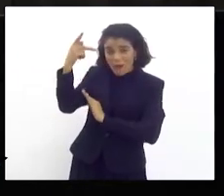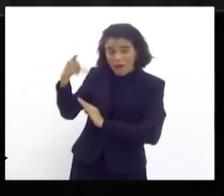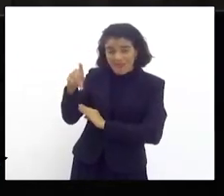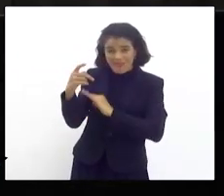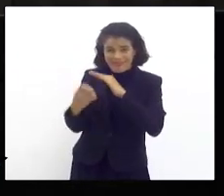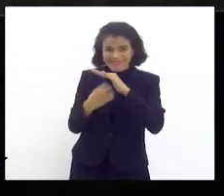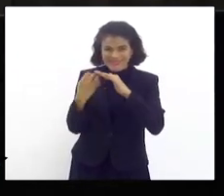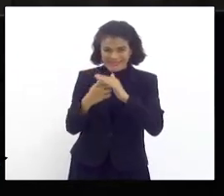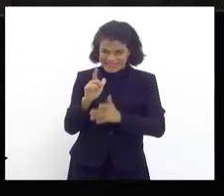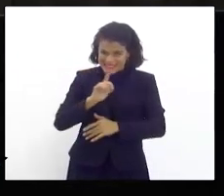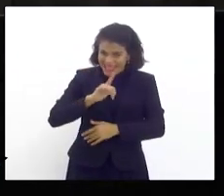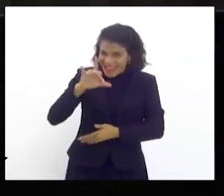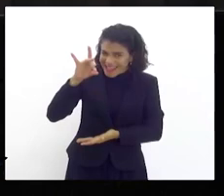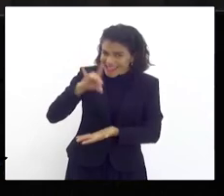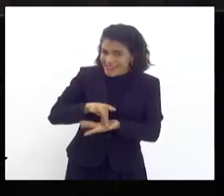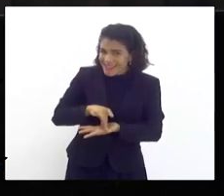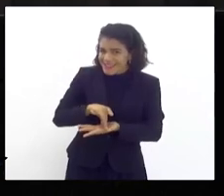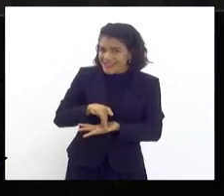realmente existe?